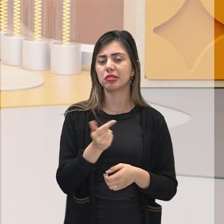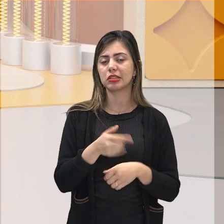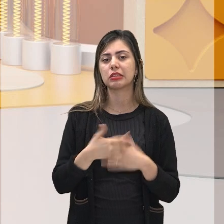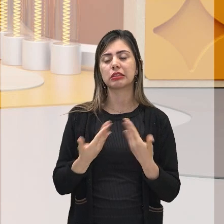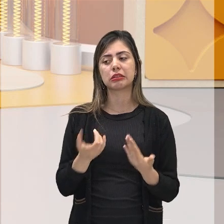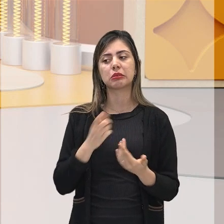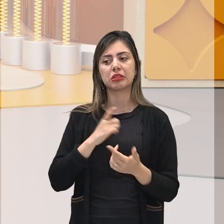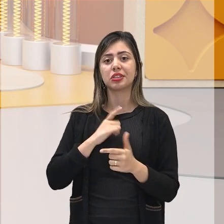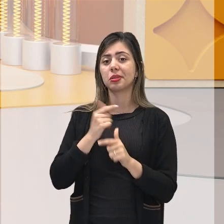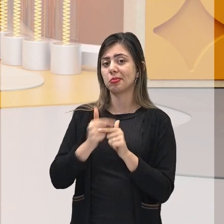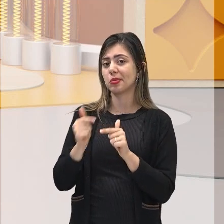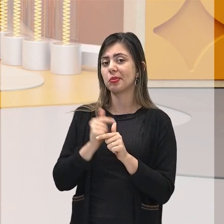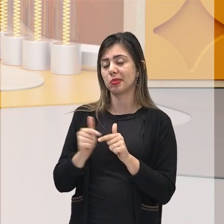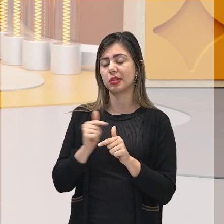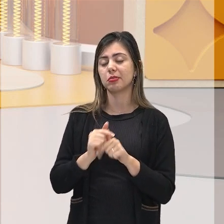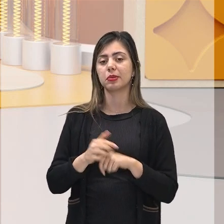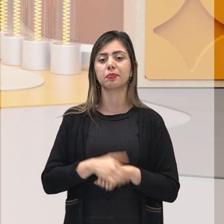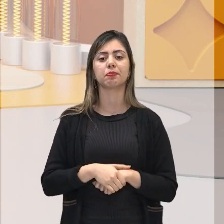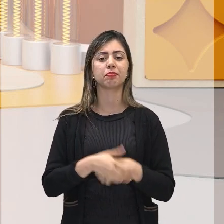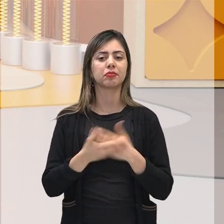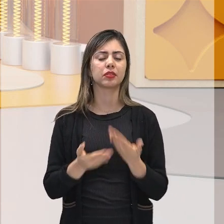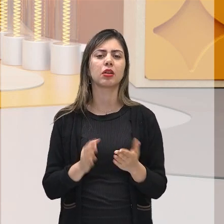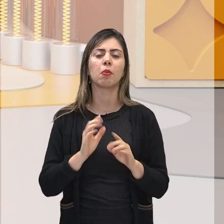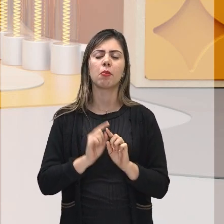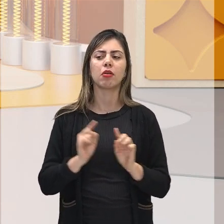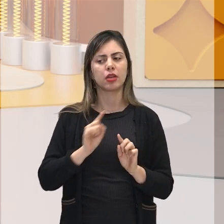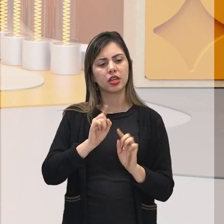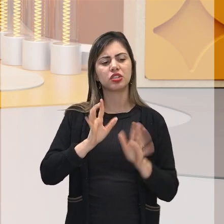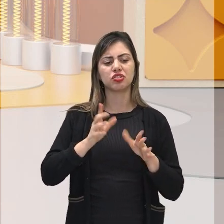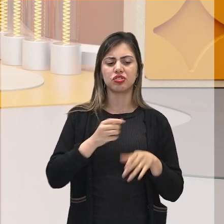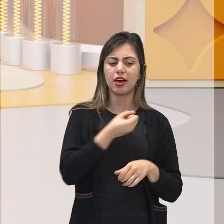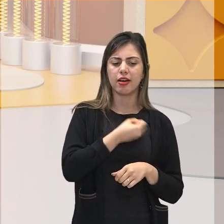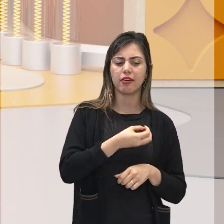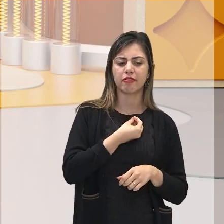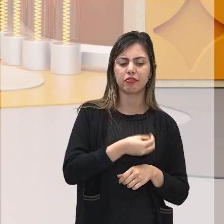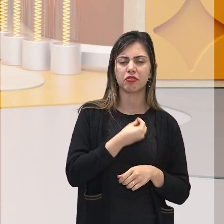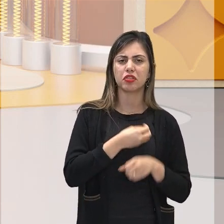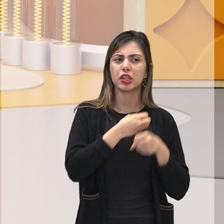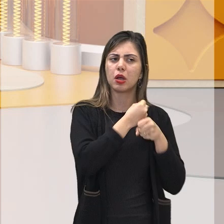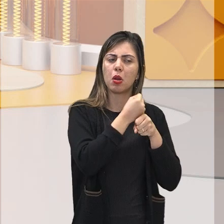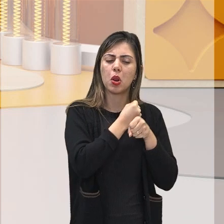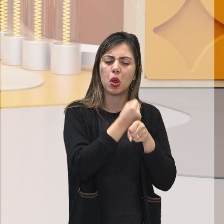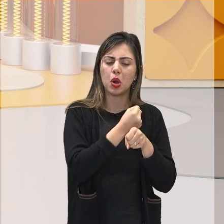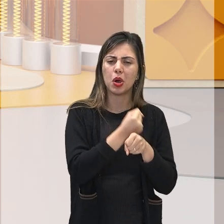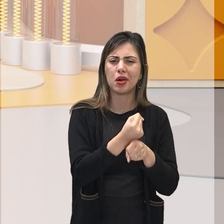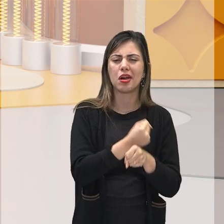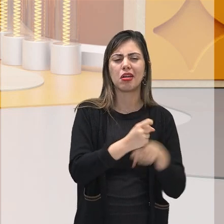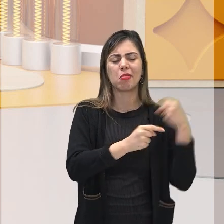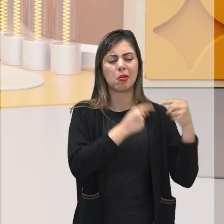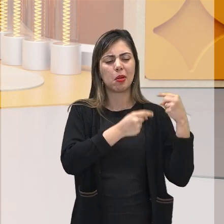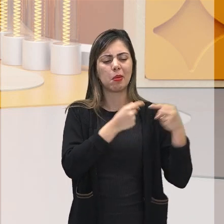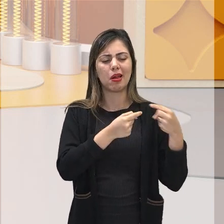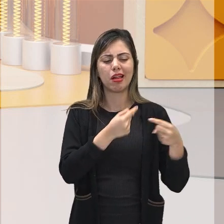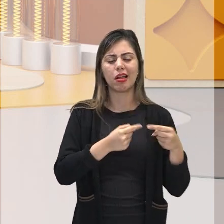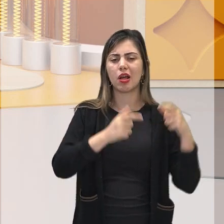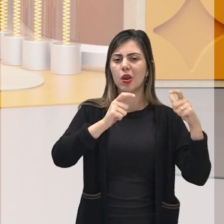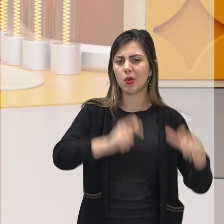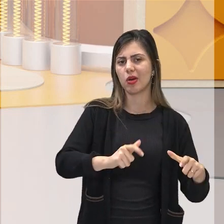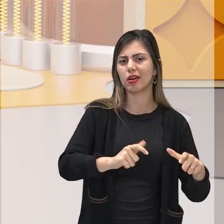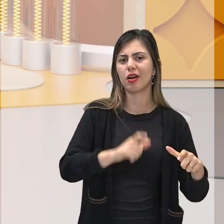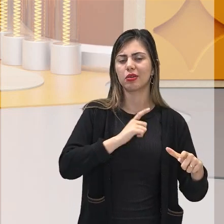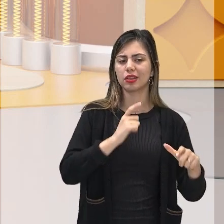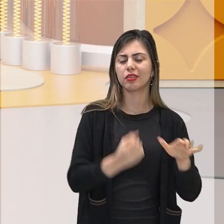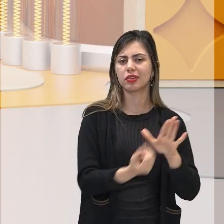problema para essas pessoas. E, por mais que já ocupassem essas terras, desde as suas ancestralidades, por conta da formação dos